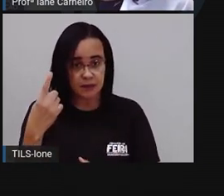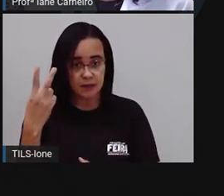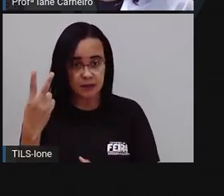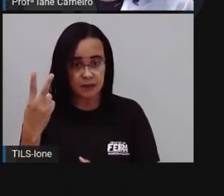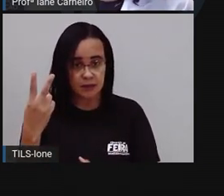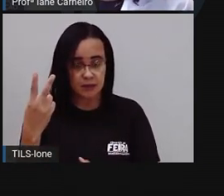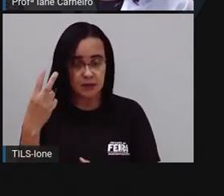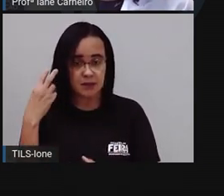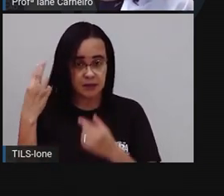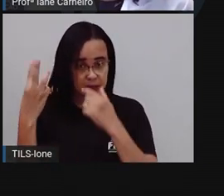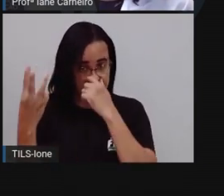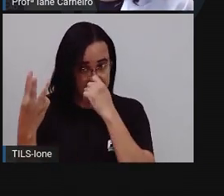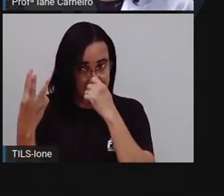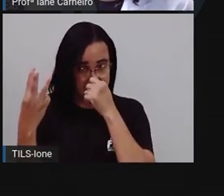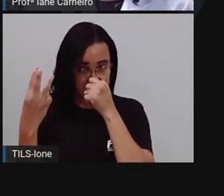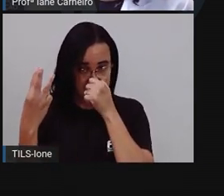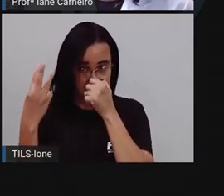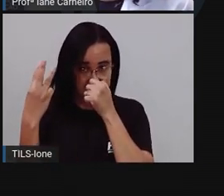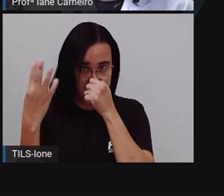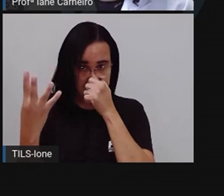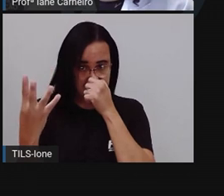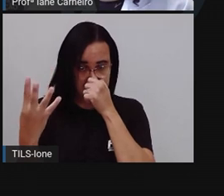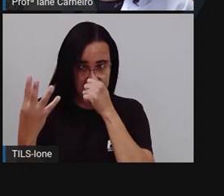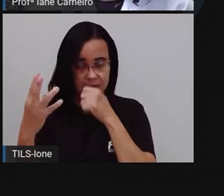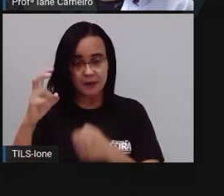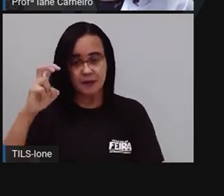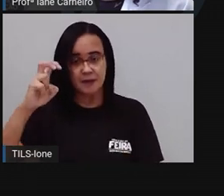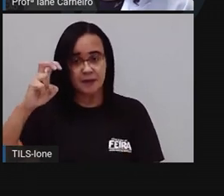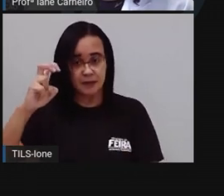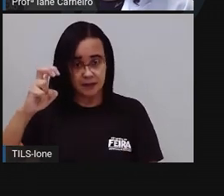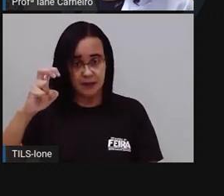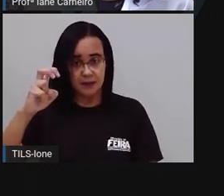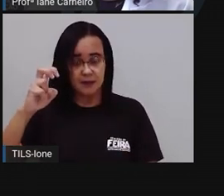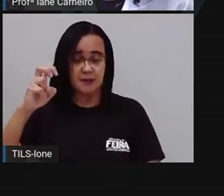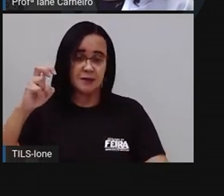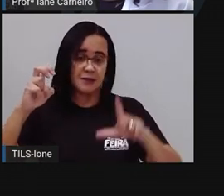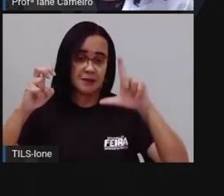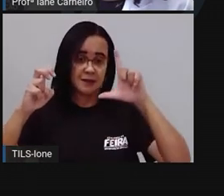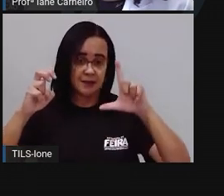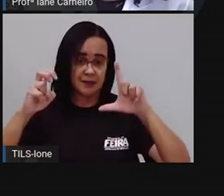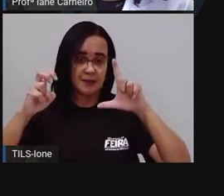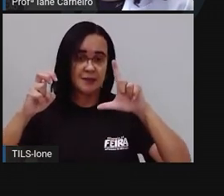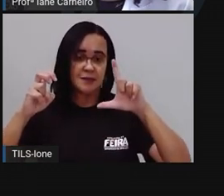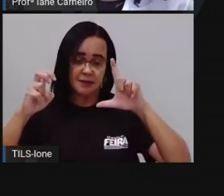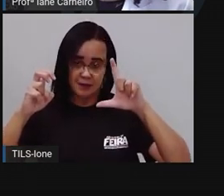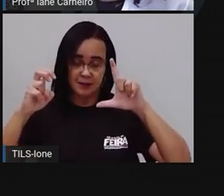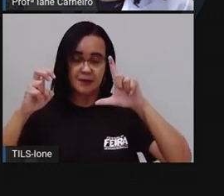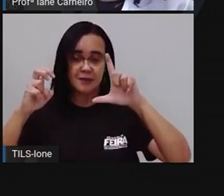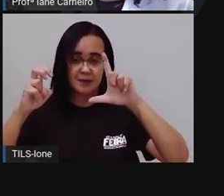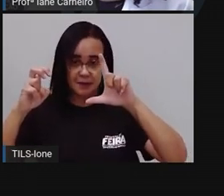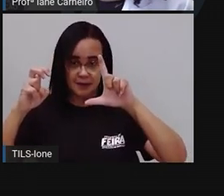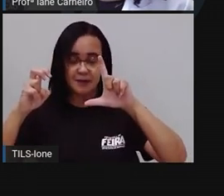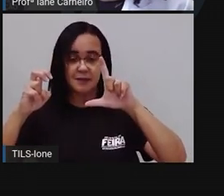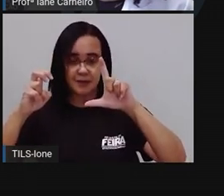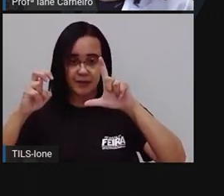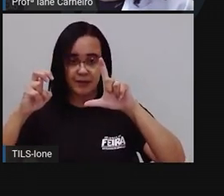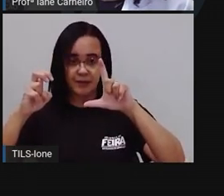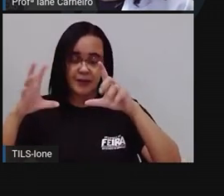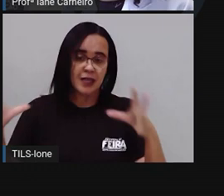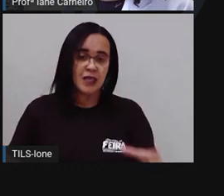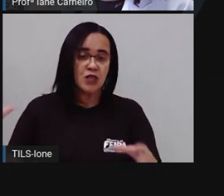Um, dois, três, quatro, cinco. Nós vamos ter cinco litros de